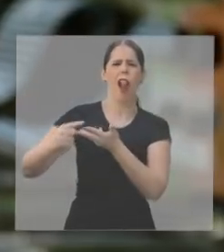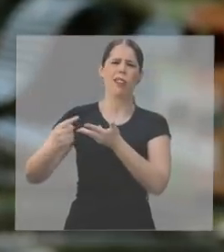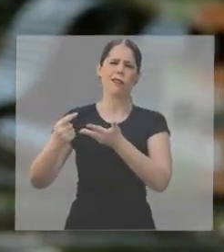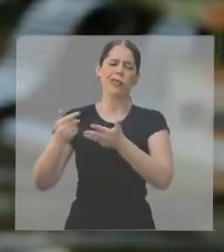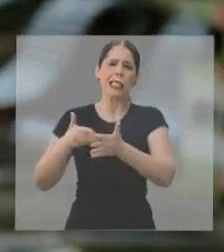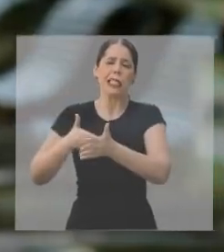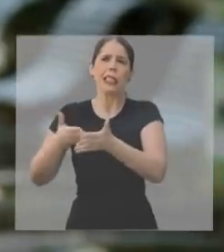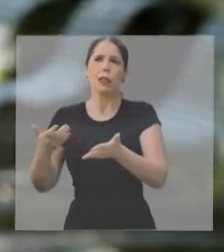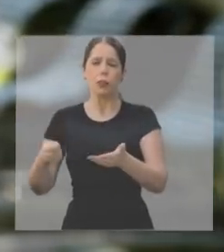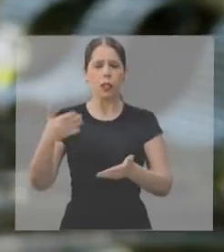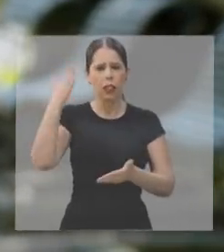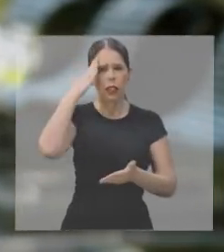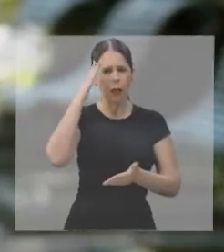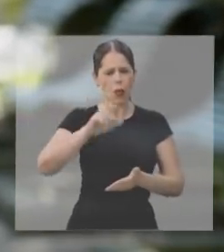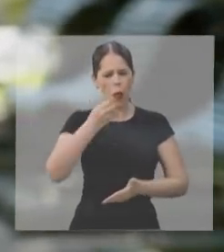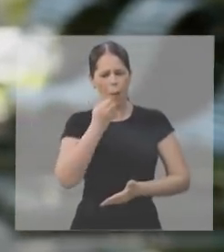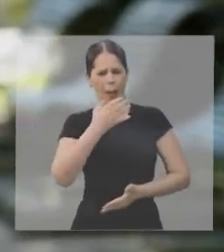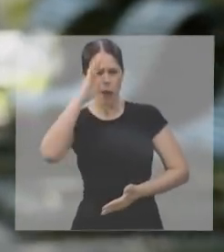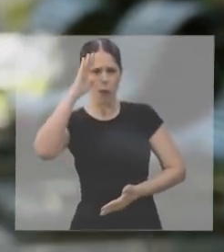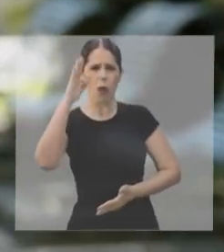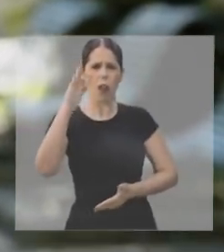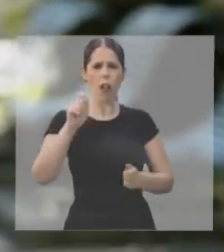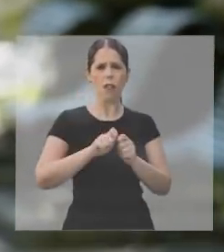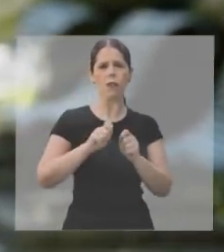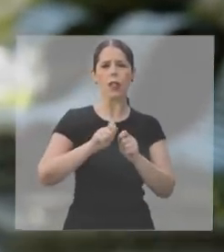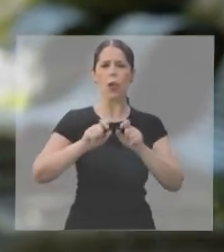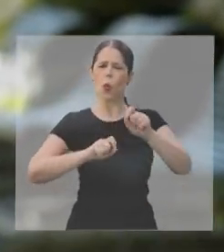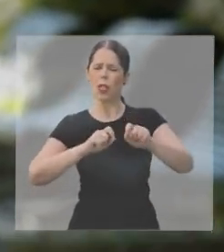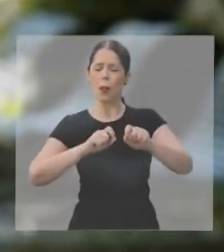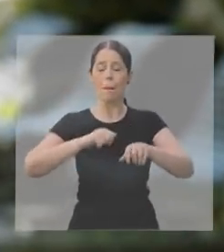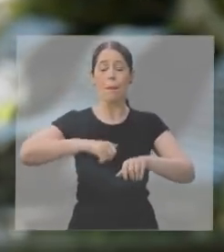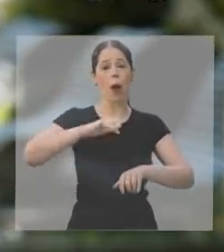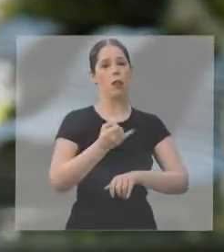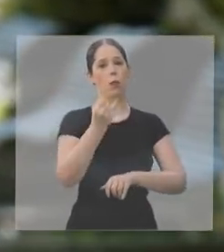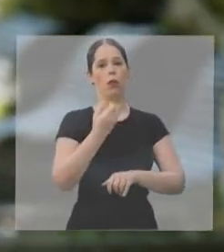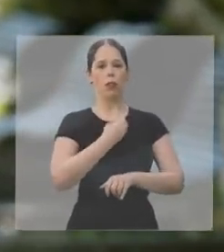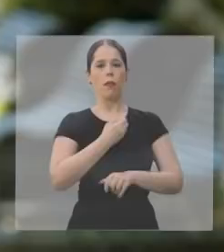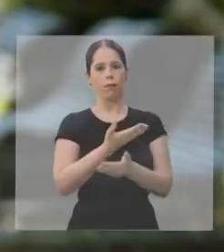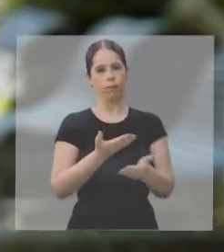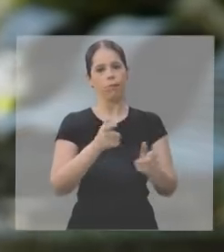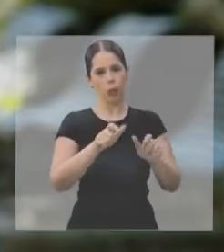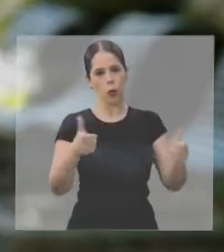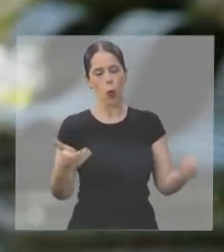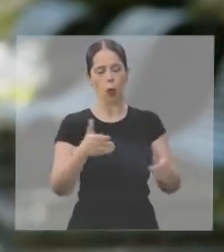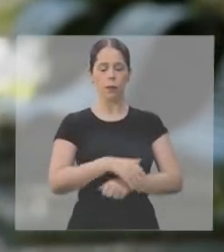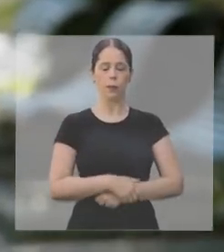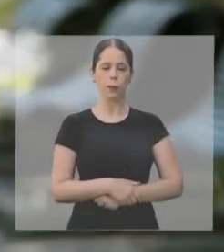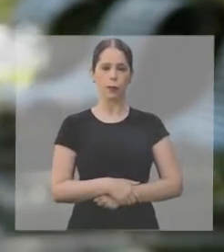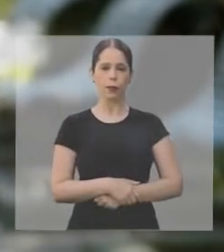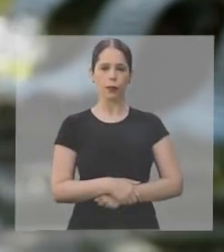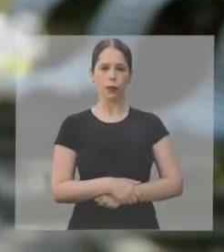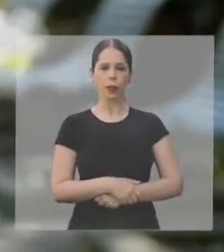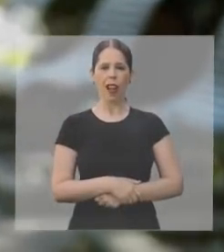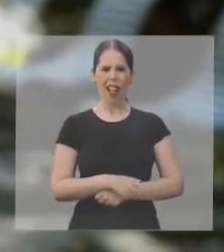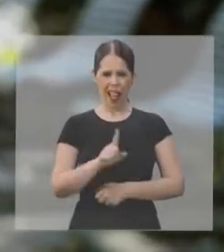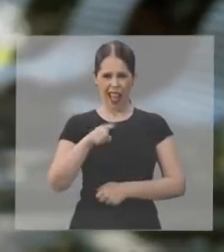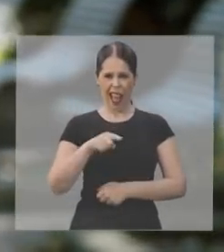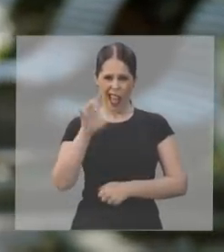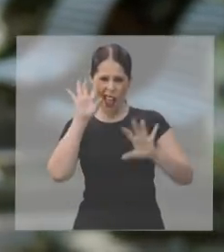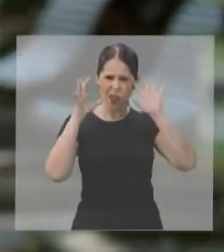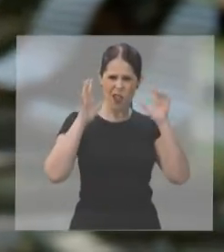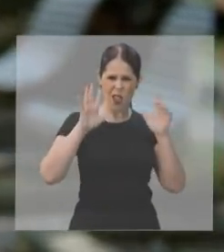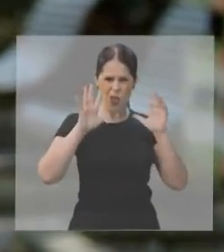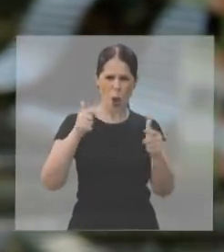demandas. É preciso saber escolher muito bem as prioridades para fazer aquilo que vai ser mais importante na vida das pessoas.